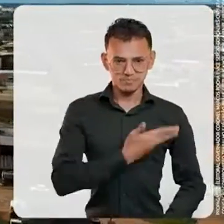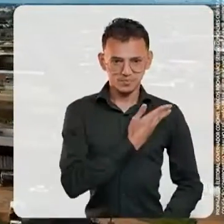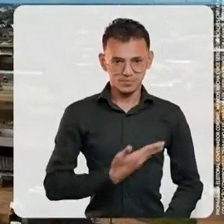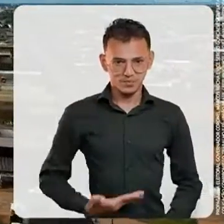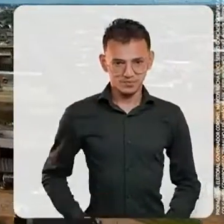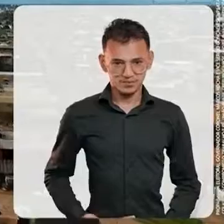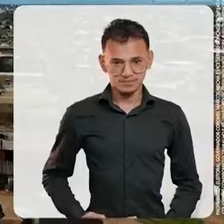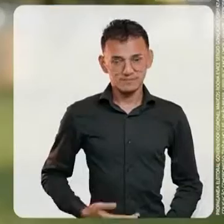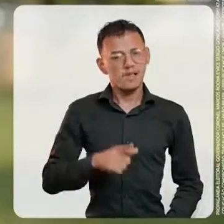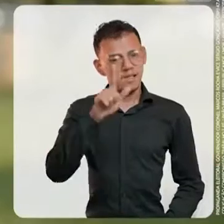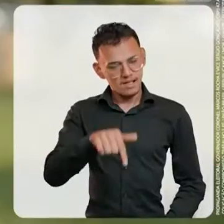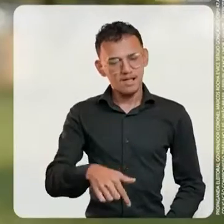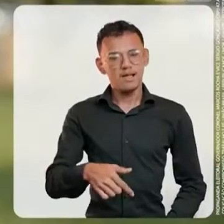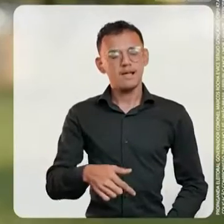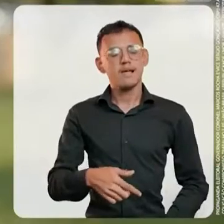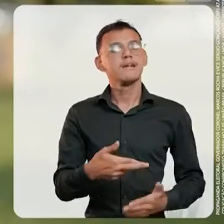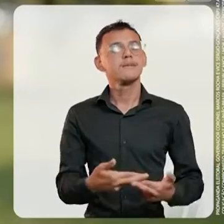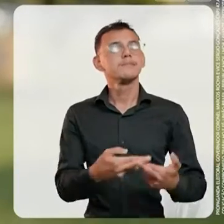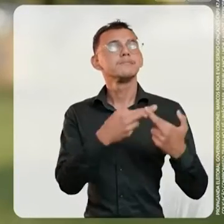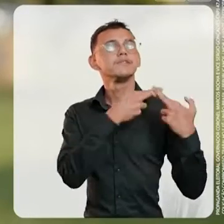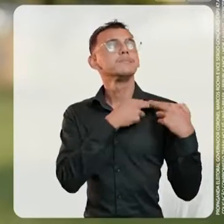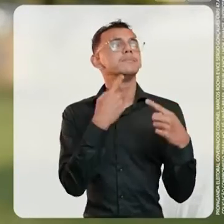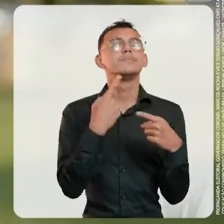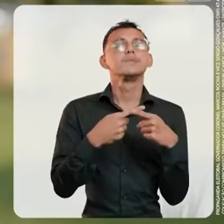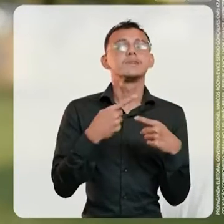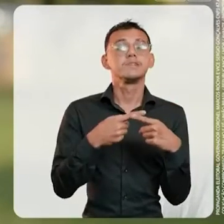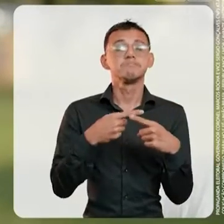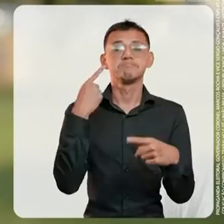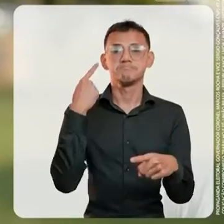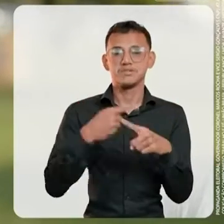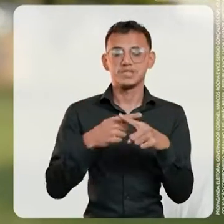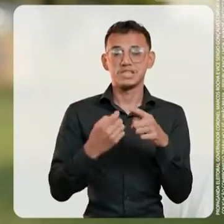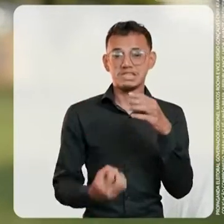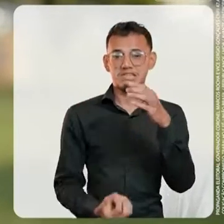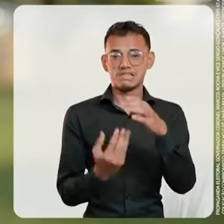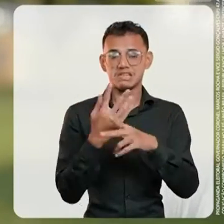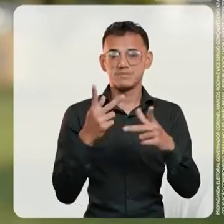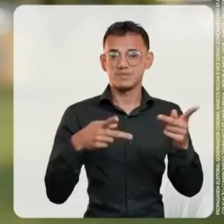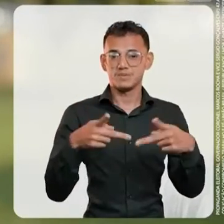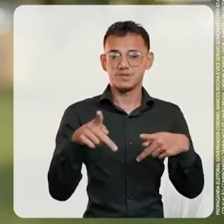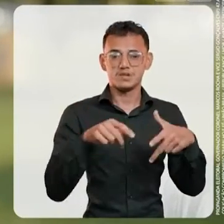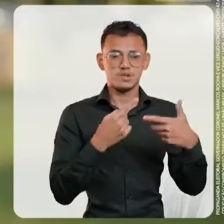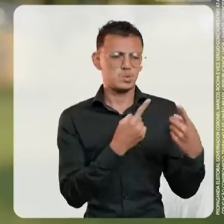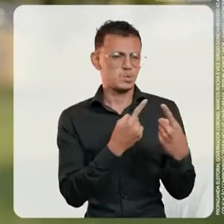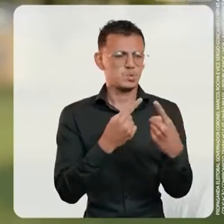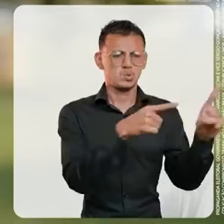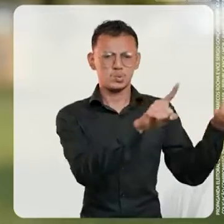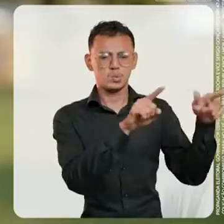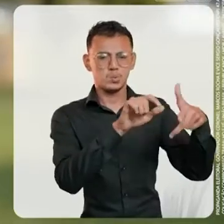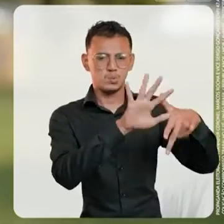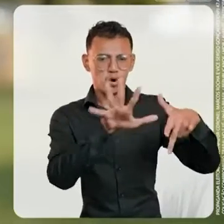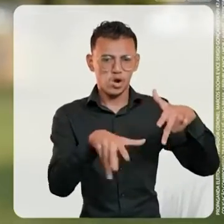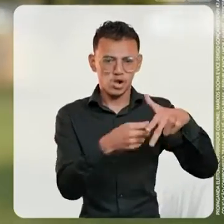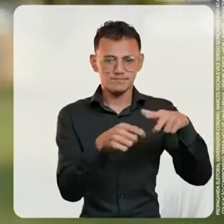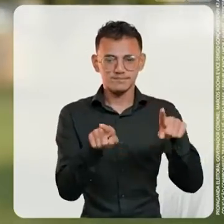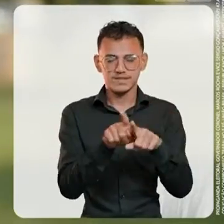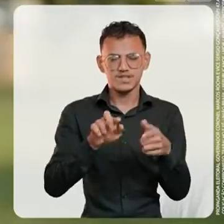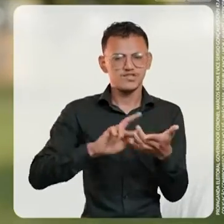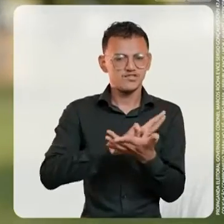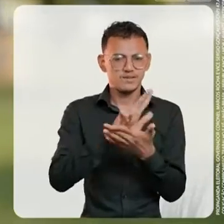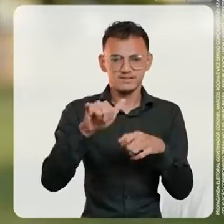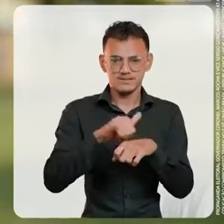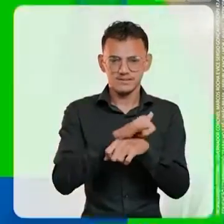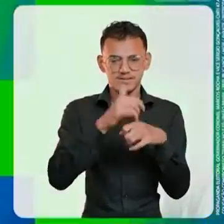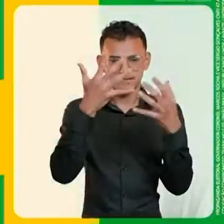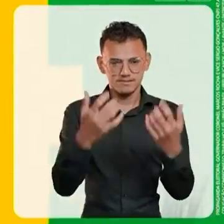pública. Nota que foi possível graças à implementação do pacote anticorrupção e de outras medidas adotadas pelo